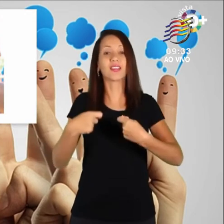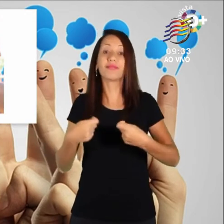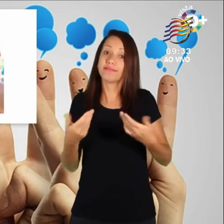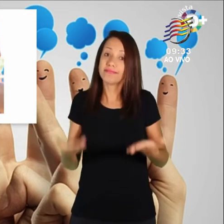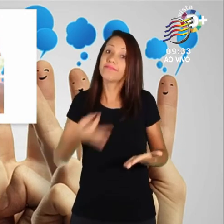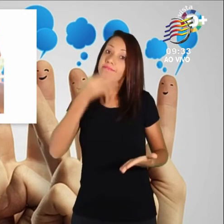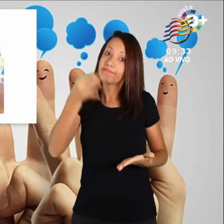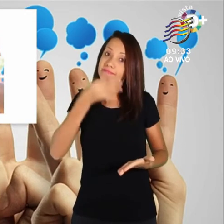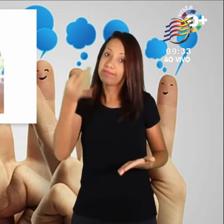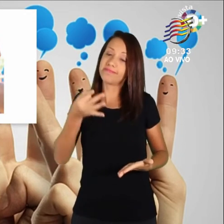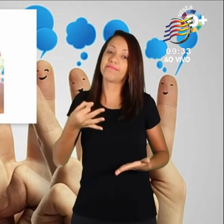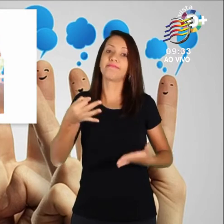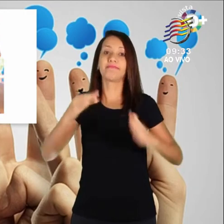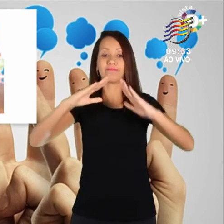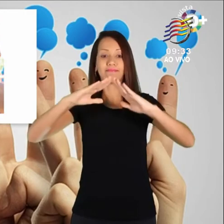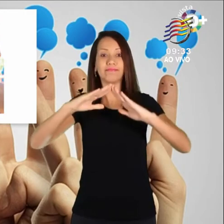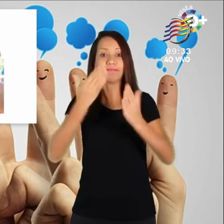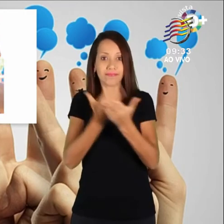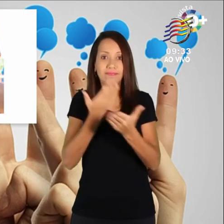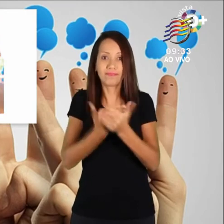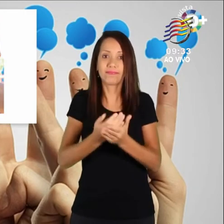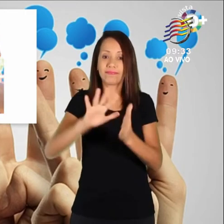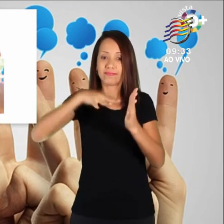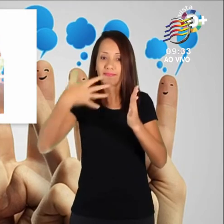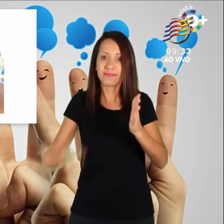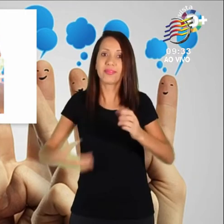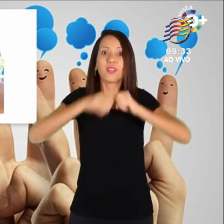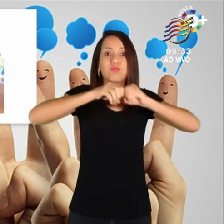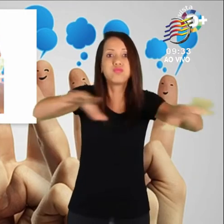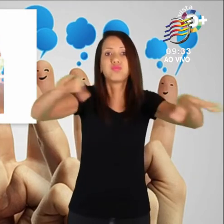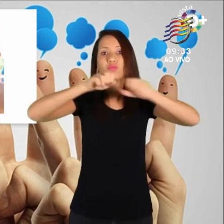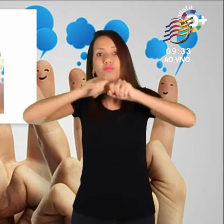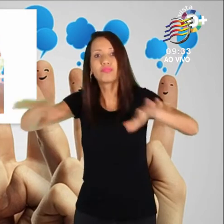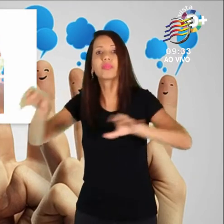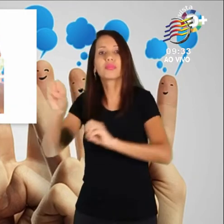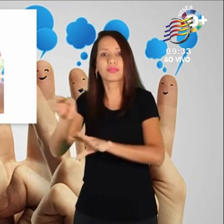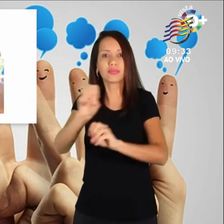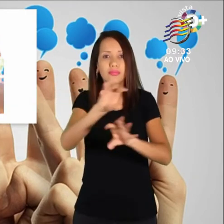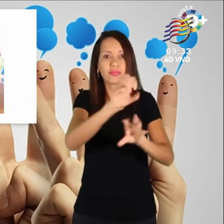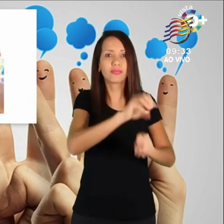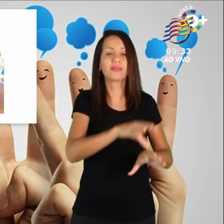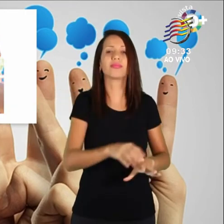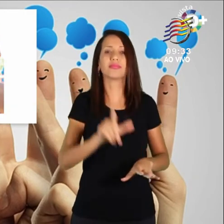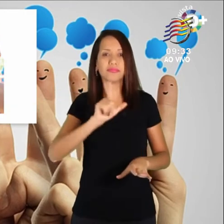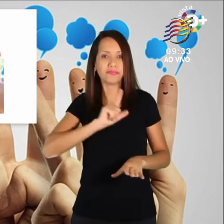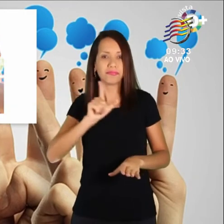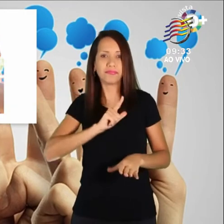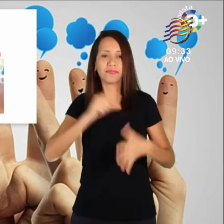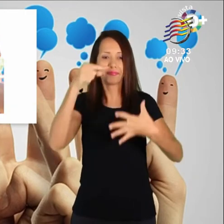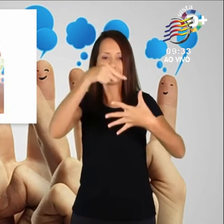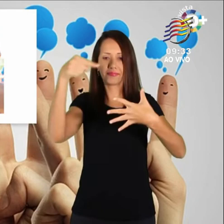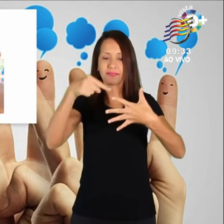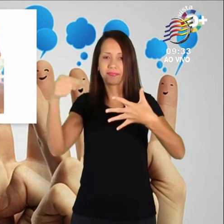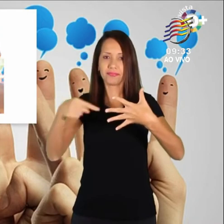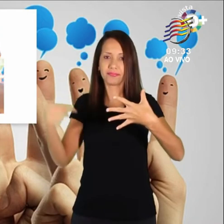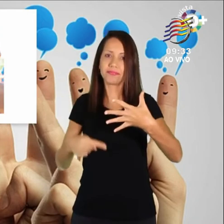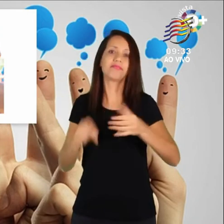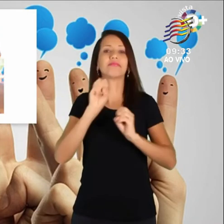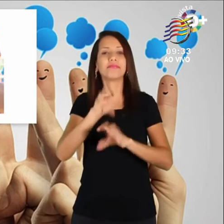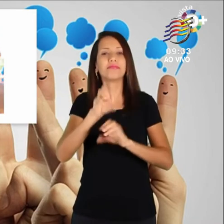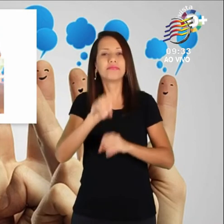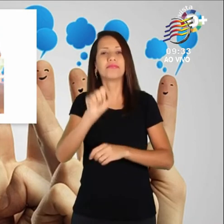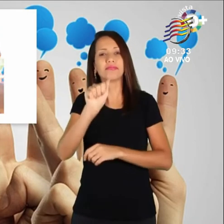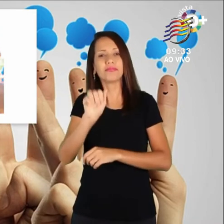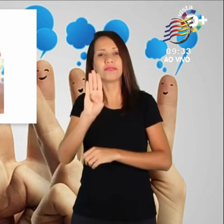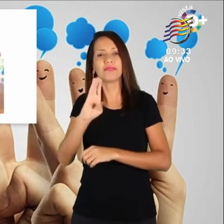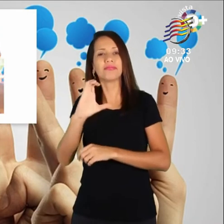desde as primeiras séries e o mínimo a ser feito na grade curricular é ensinar o alfabeto da língua